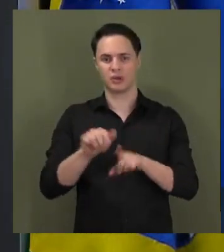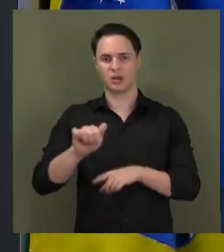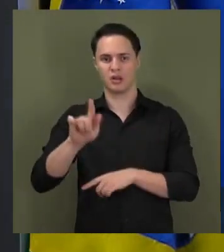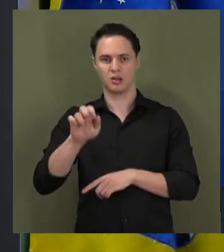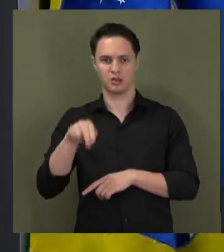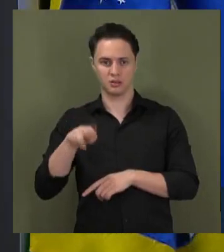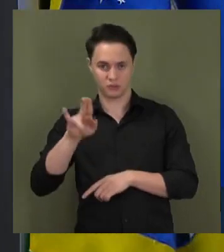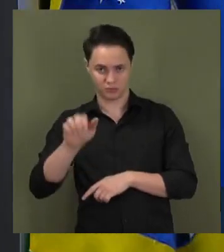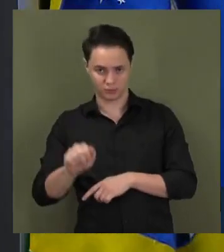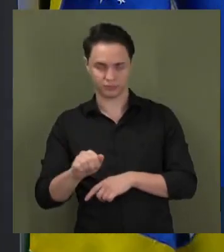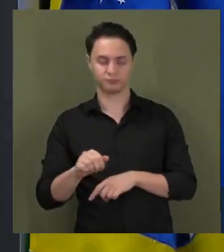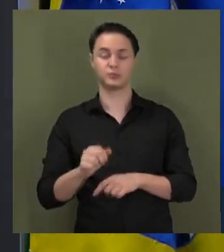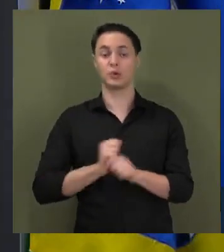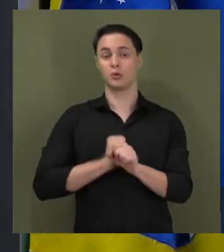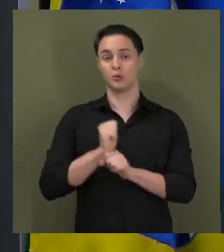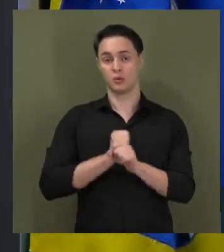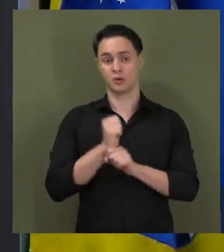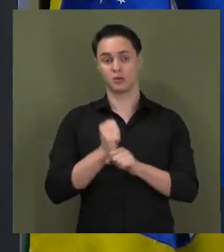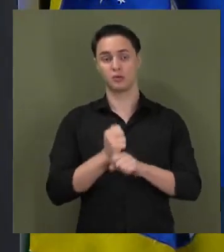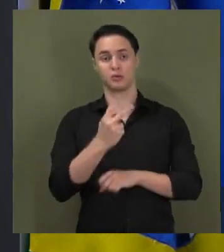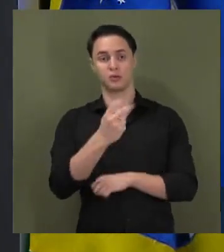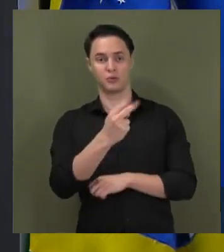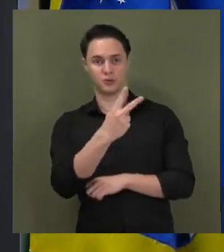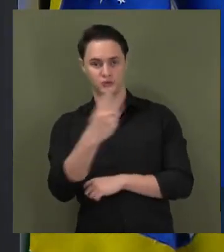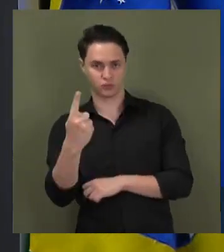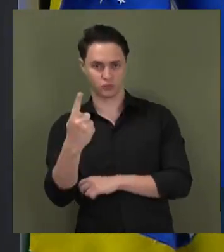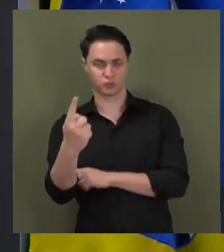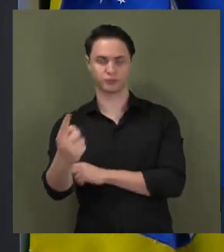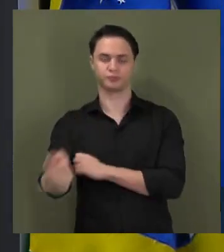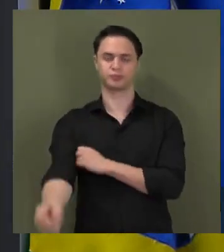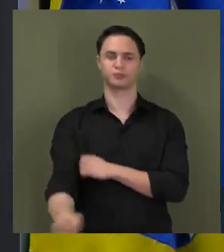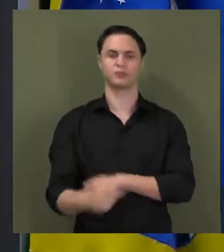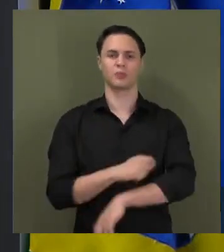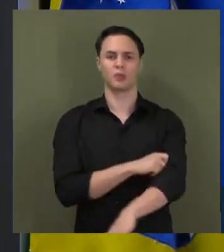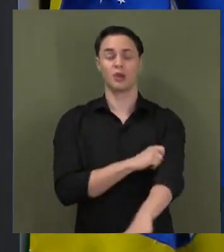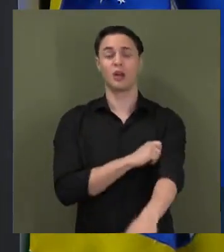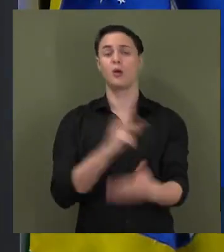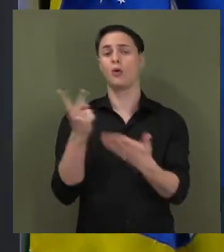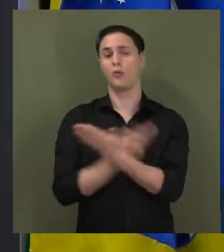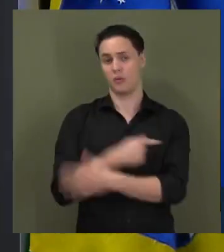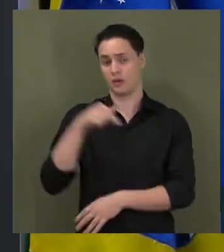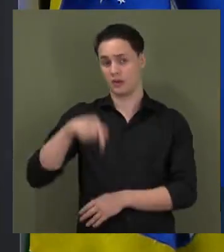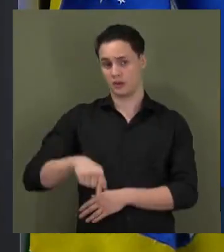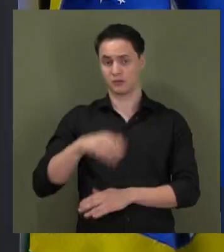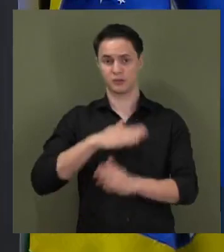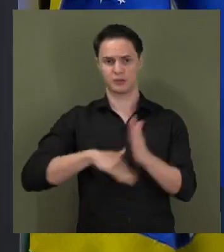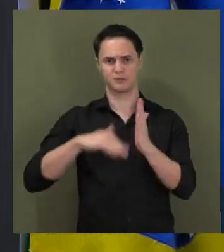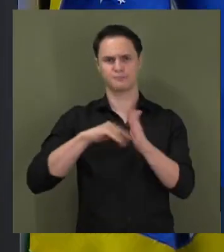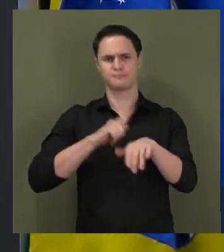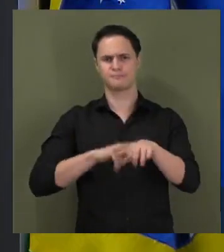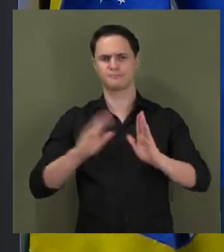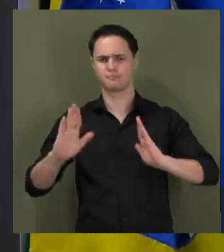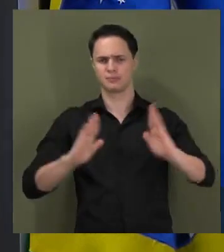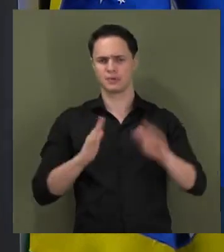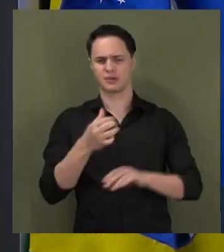presidente, em 2021, funcionou aqui no Senado por seis meses